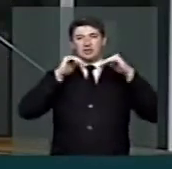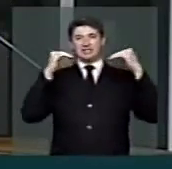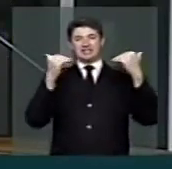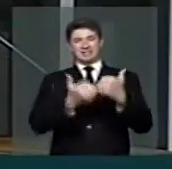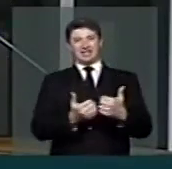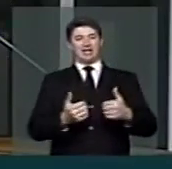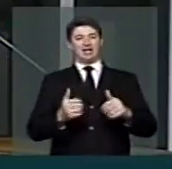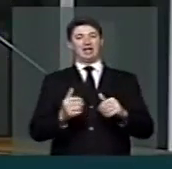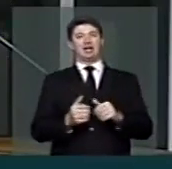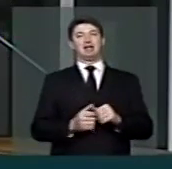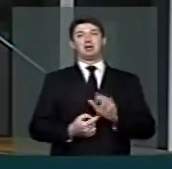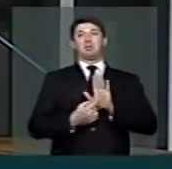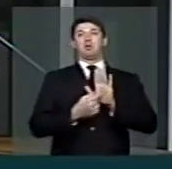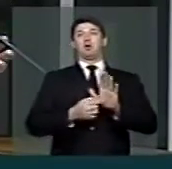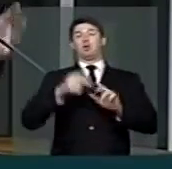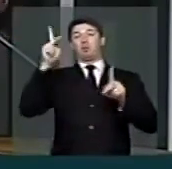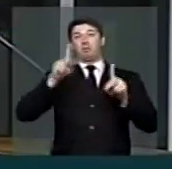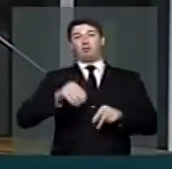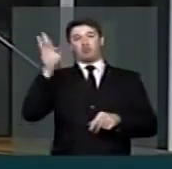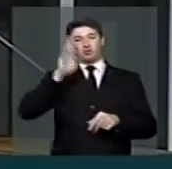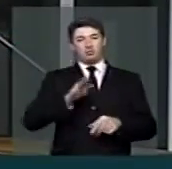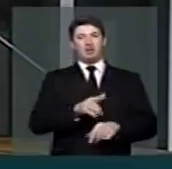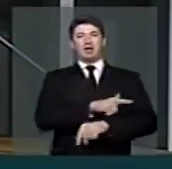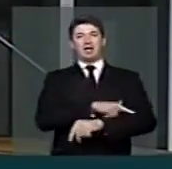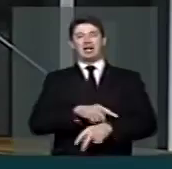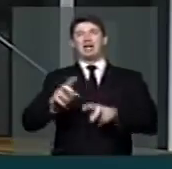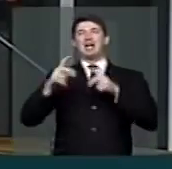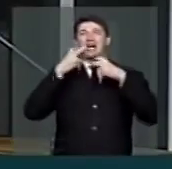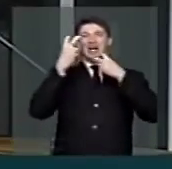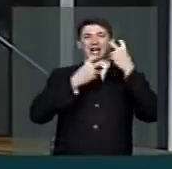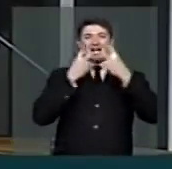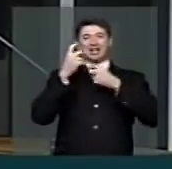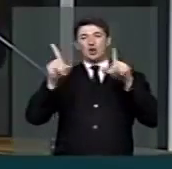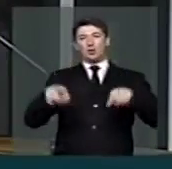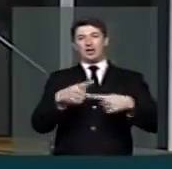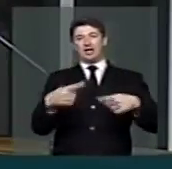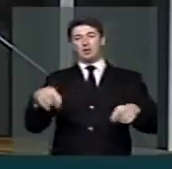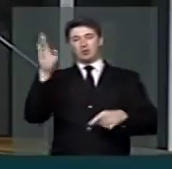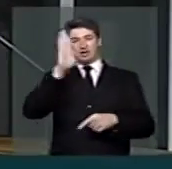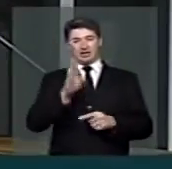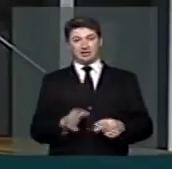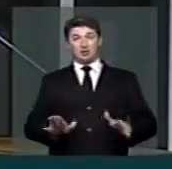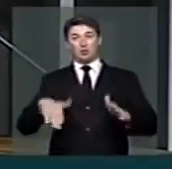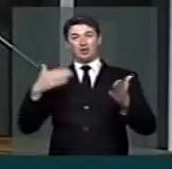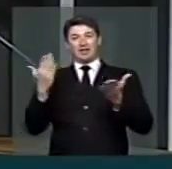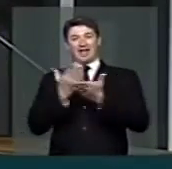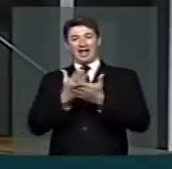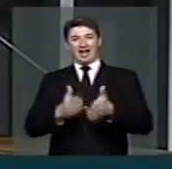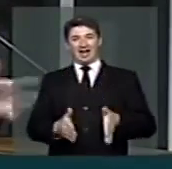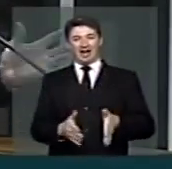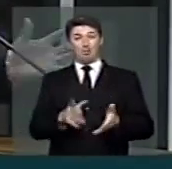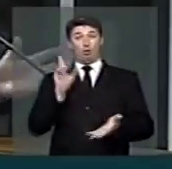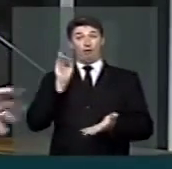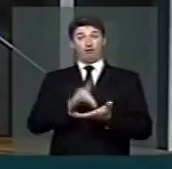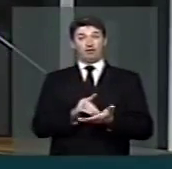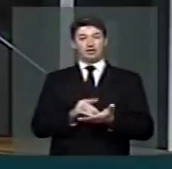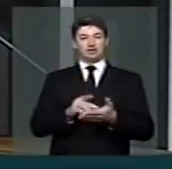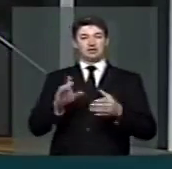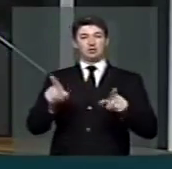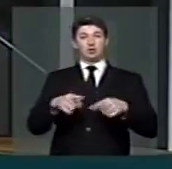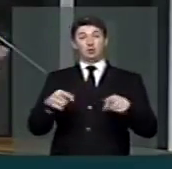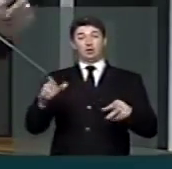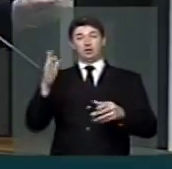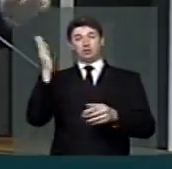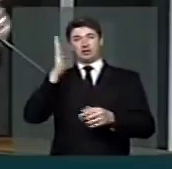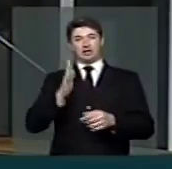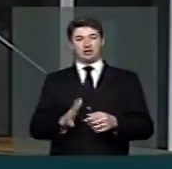uma grande lição de brasilidade, com o povo cantando o hino nacional, inclusive quando se encerrava a parte oficial do hino nacional.